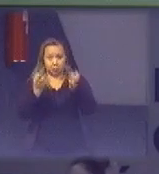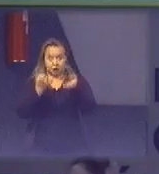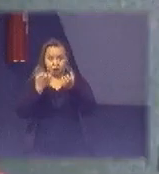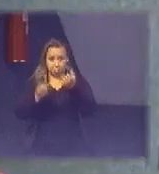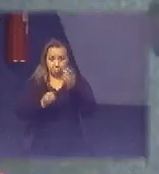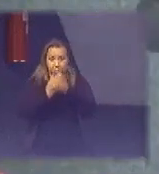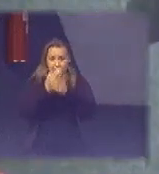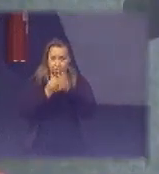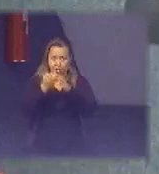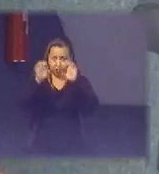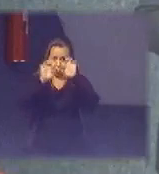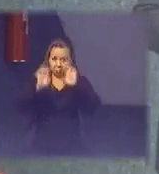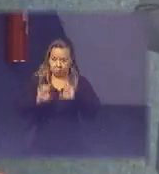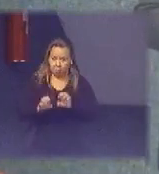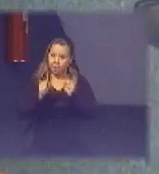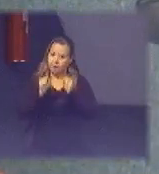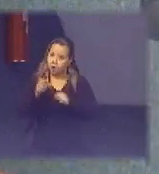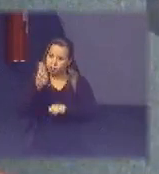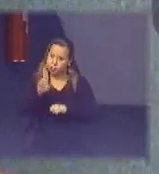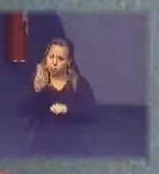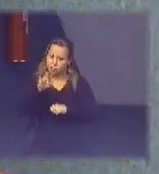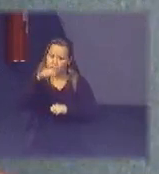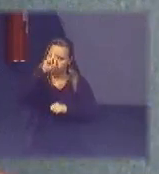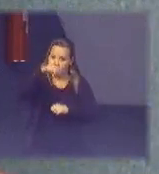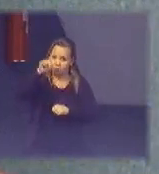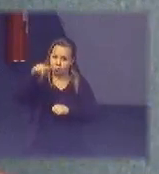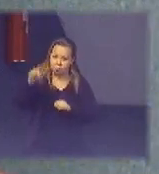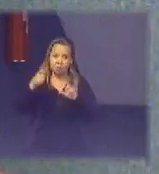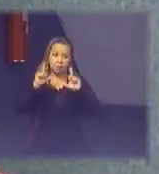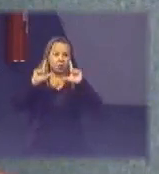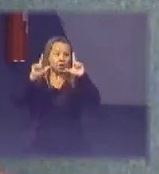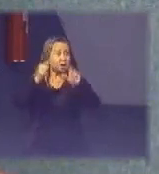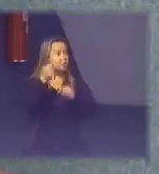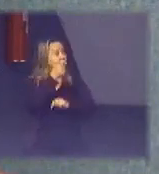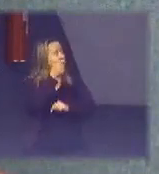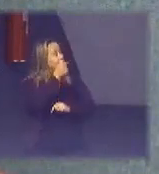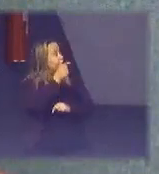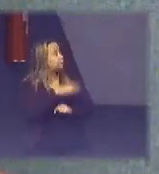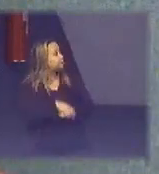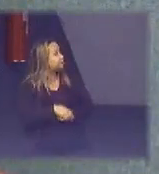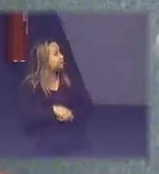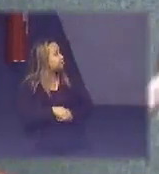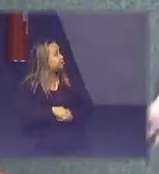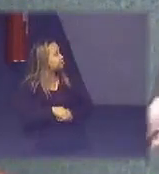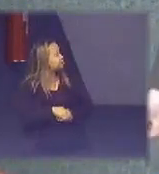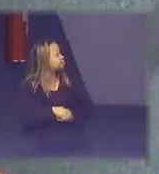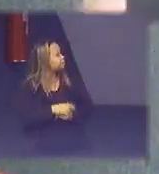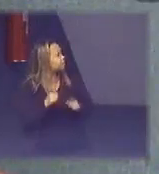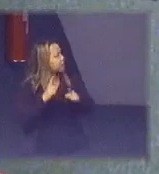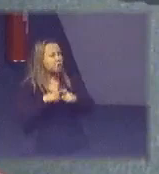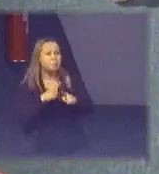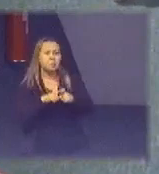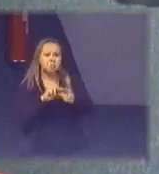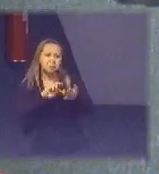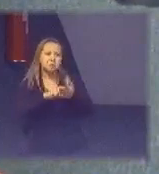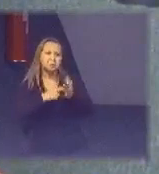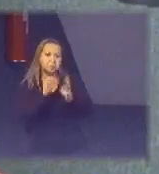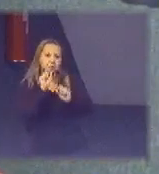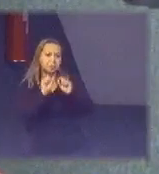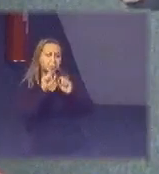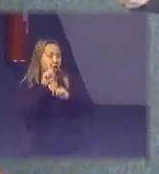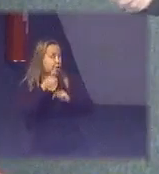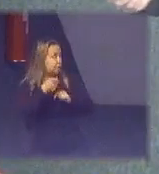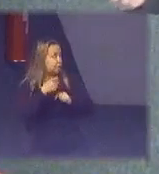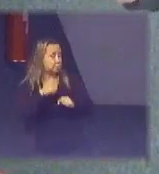reversa é só usar também esse gráfico ele nada mais é do que você ter um